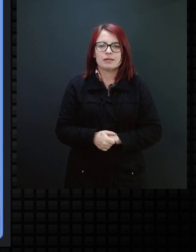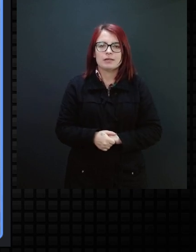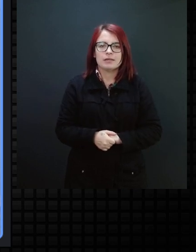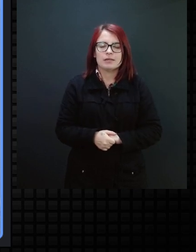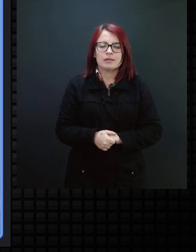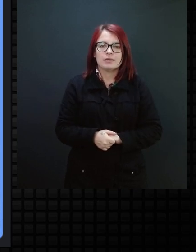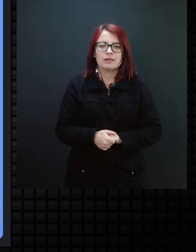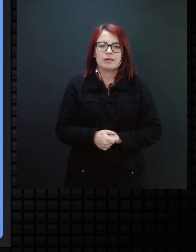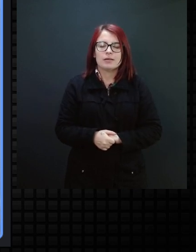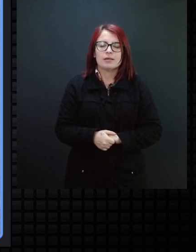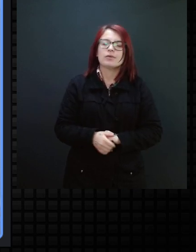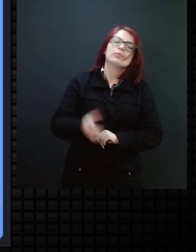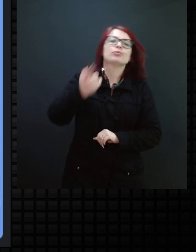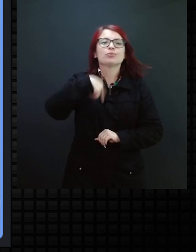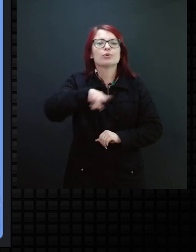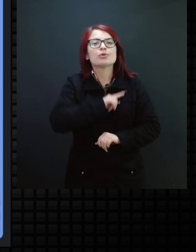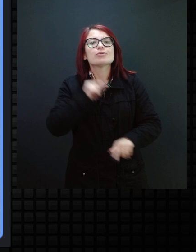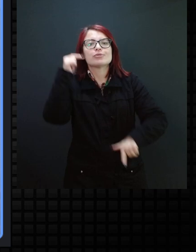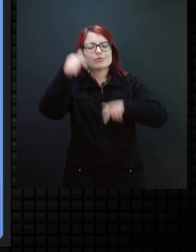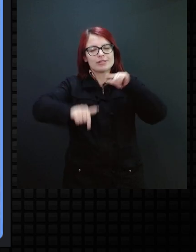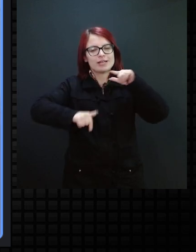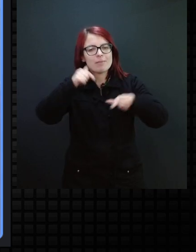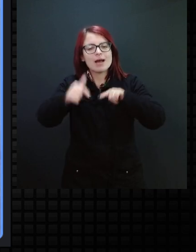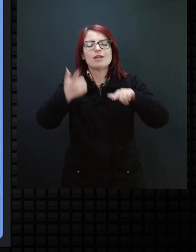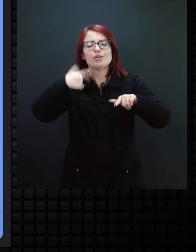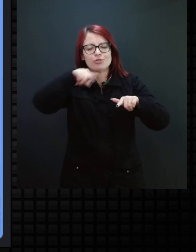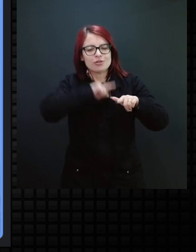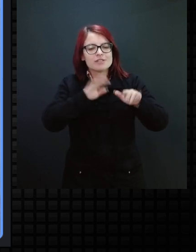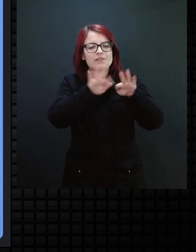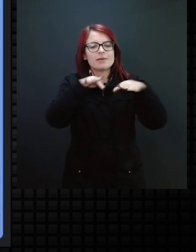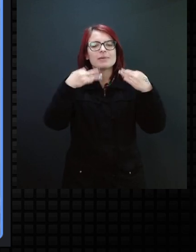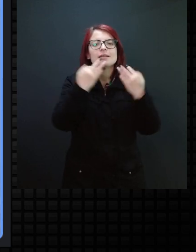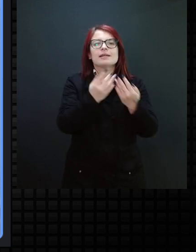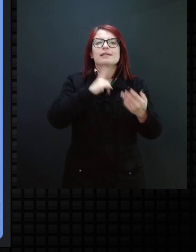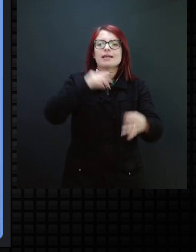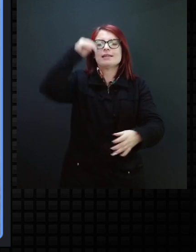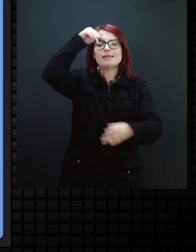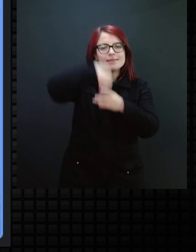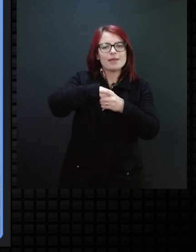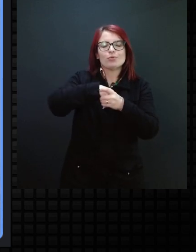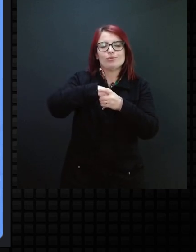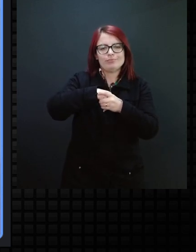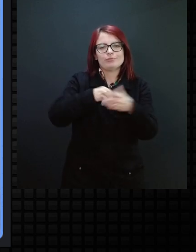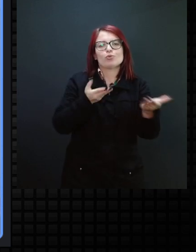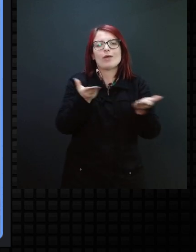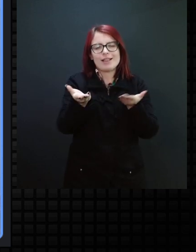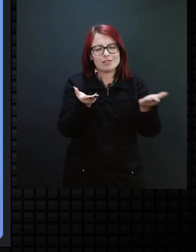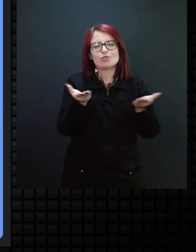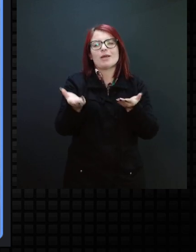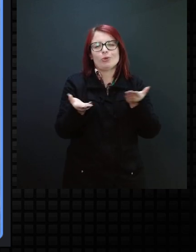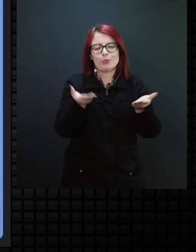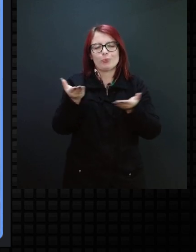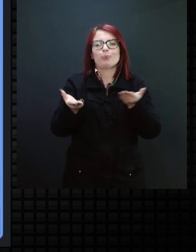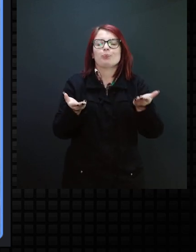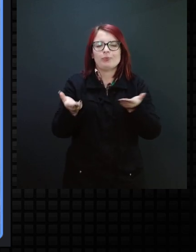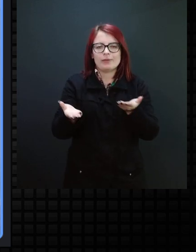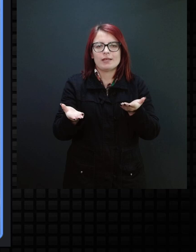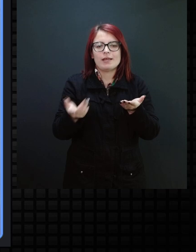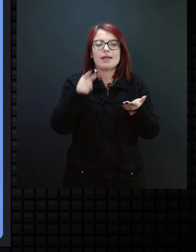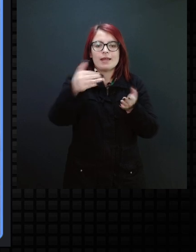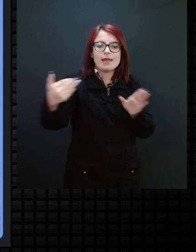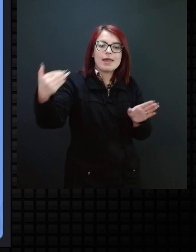durante a semana. O nosso trabalho, as nossas famílias, elas estão dentro do atendimento. Então, elas entram para elas